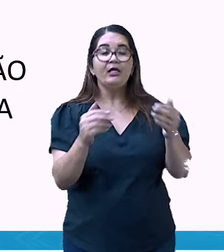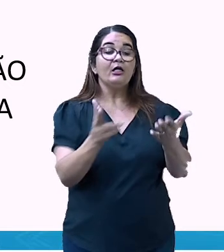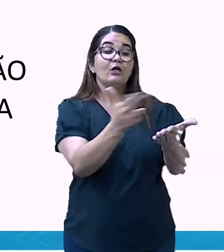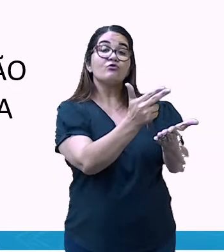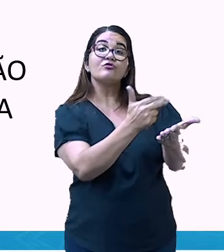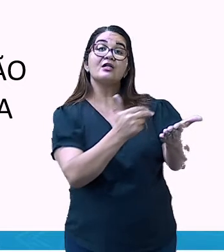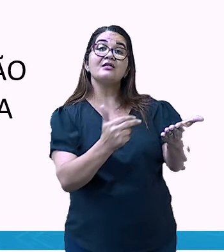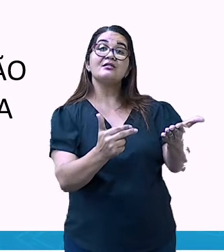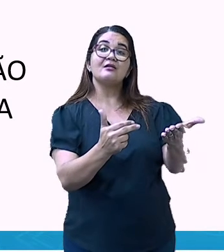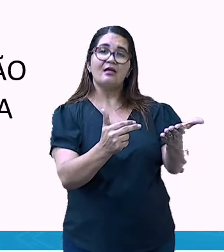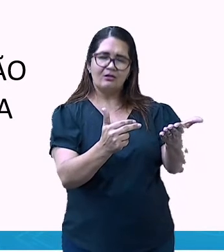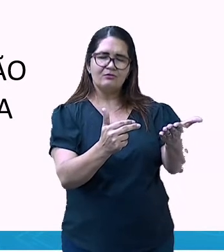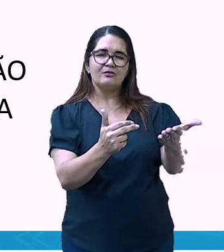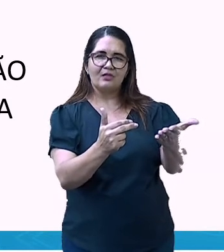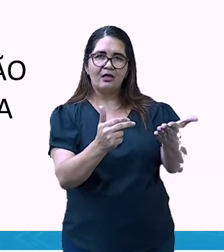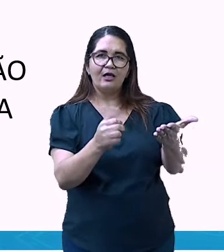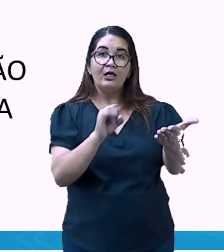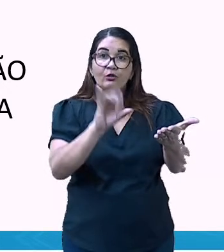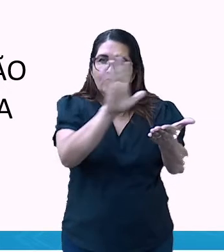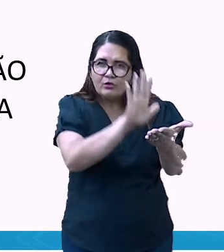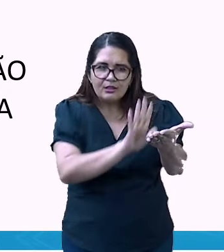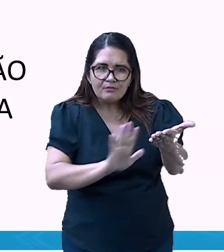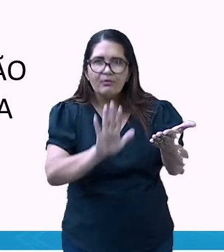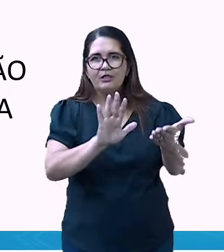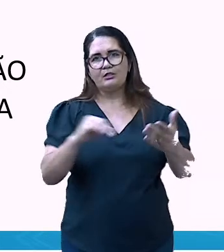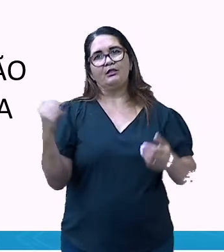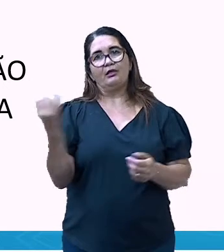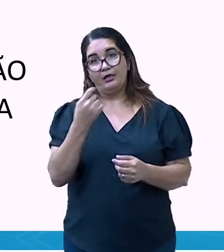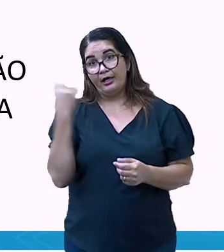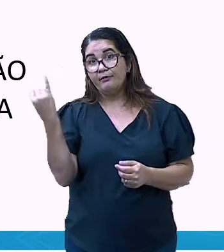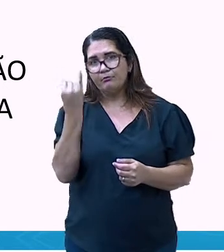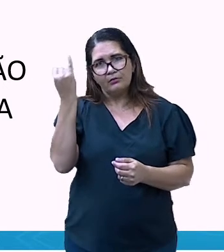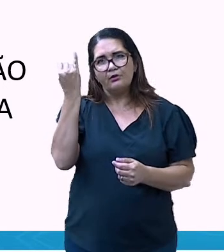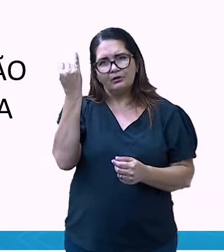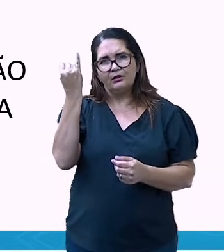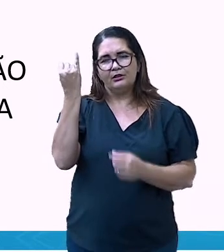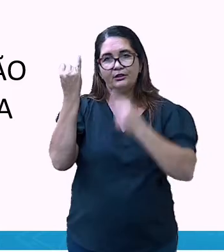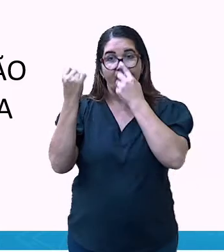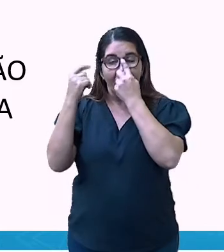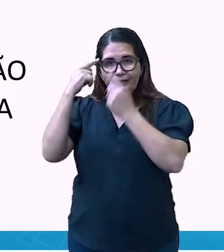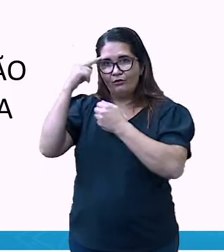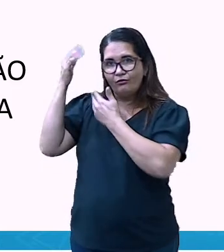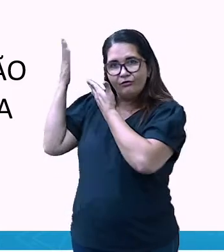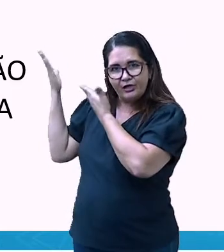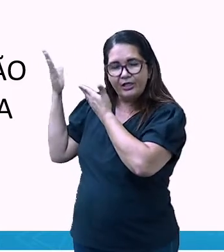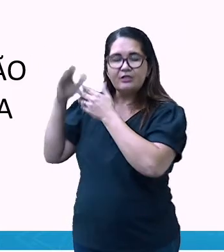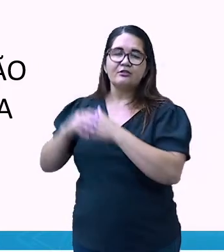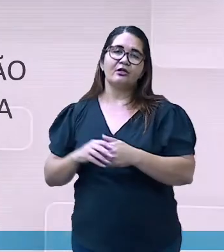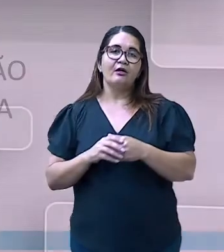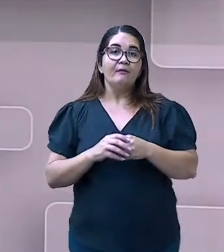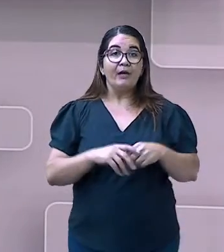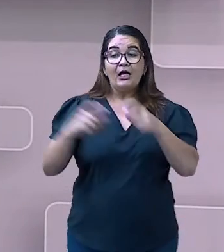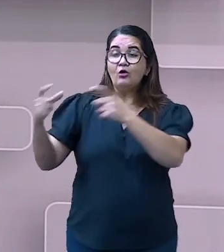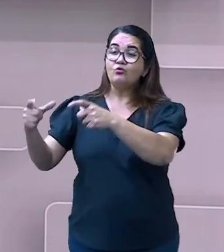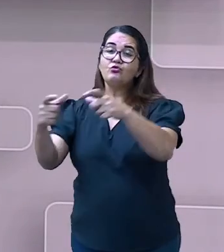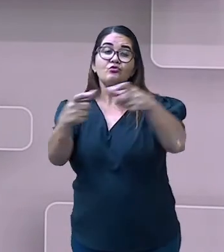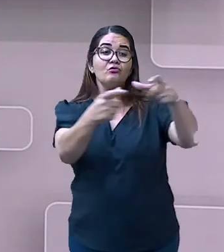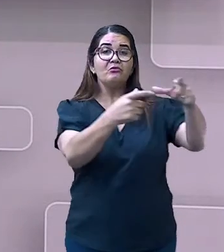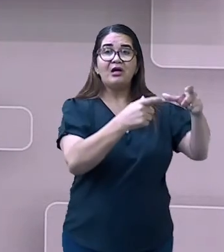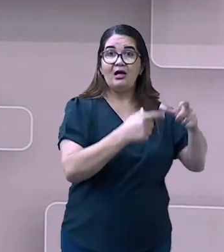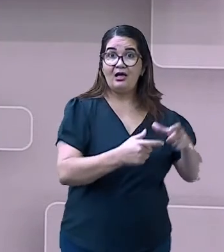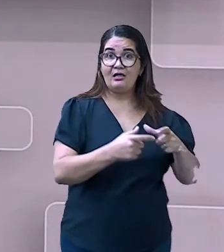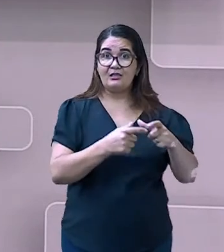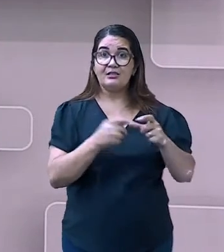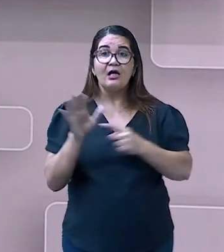Então, gente, a rosa dos ventos é isso. Muito importante. Pra identificação de lugares, pra identificação de direção, pra